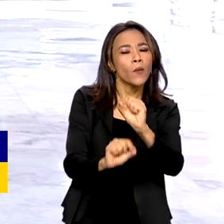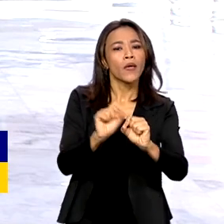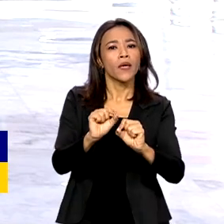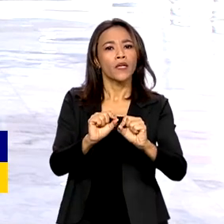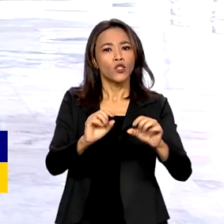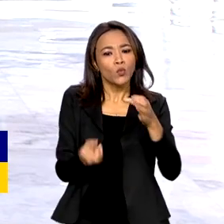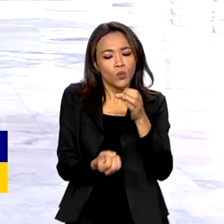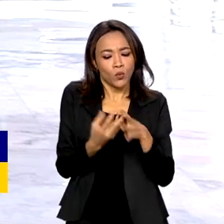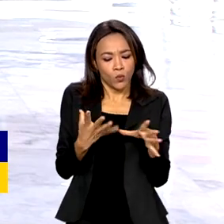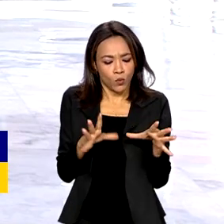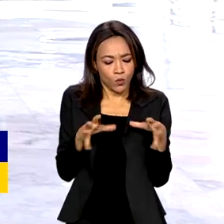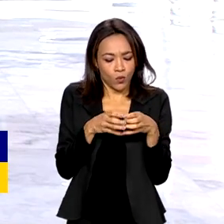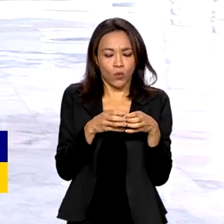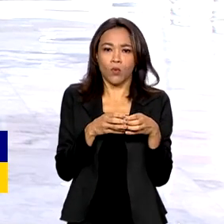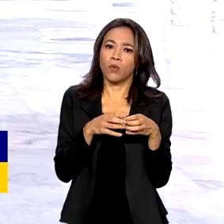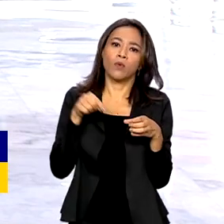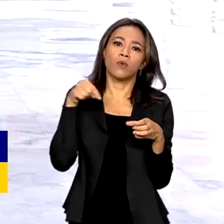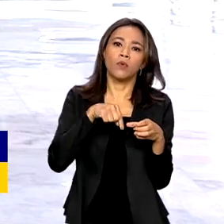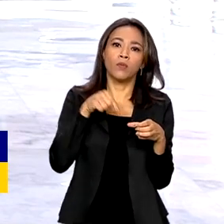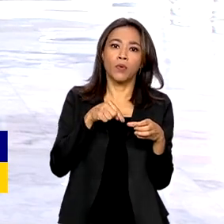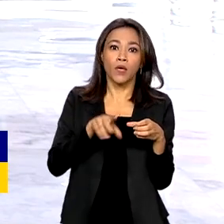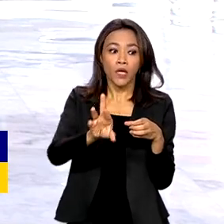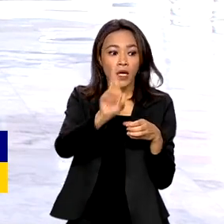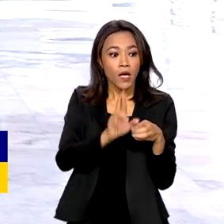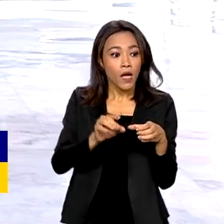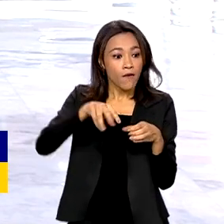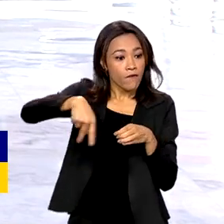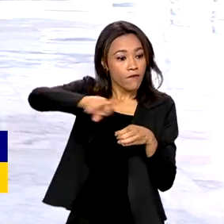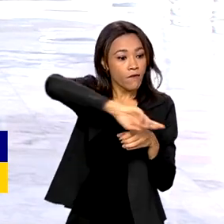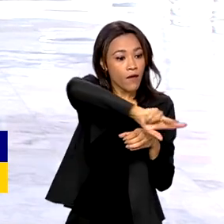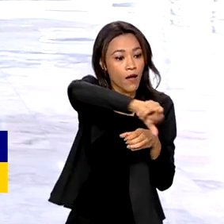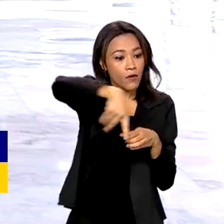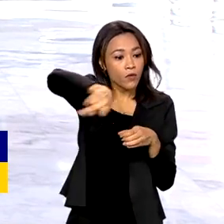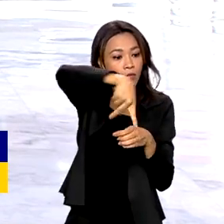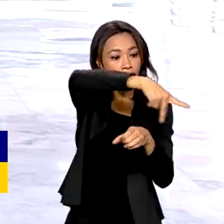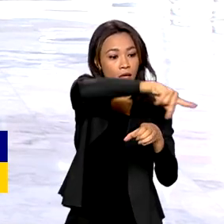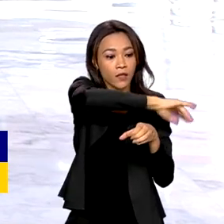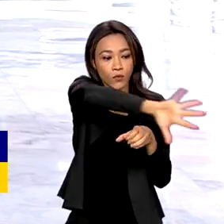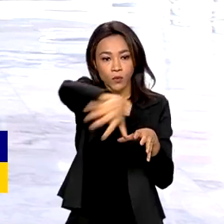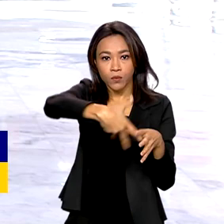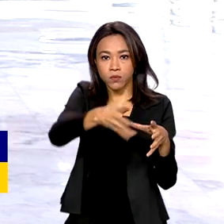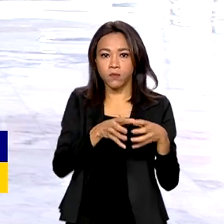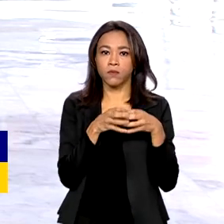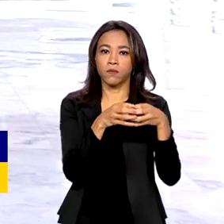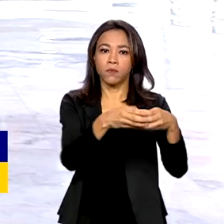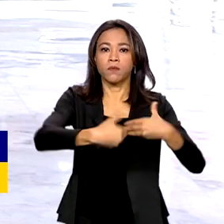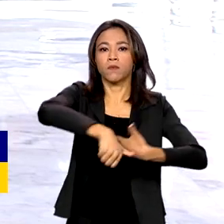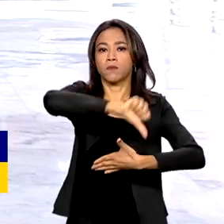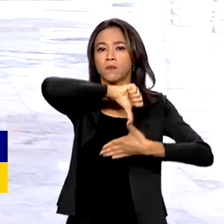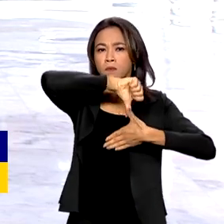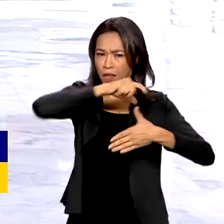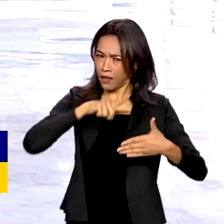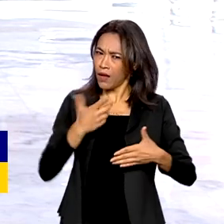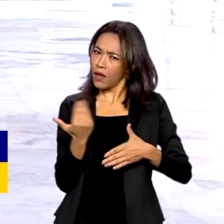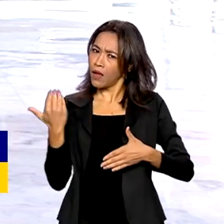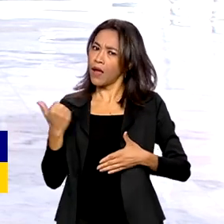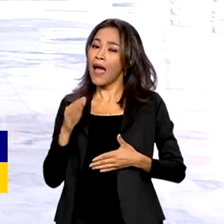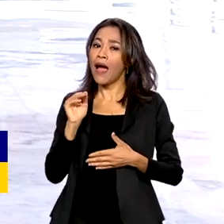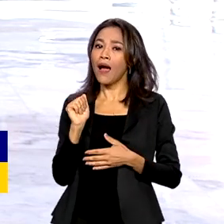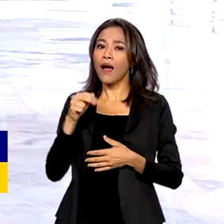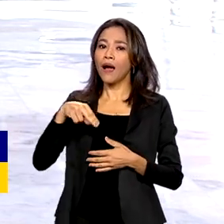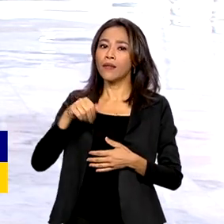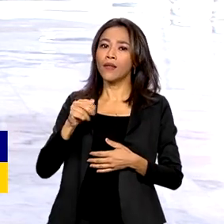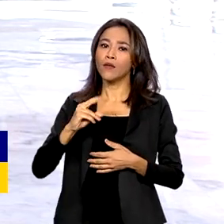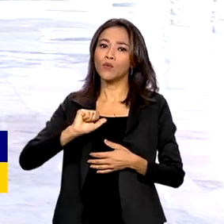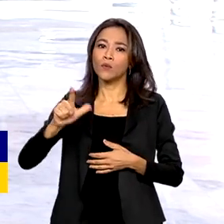de cooperação, né? Reunindo todos os países, todas as nações do continente, né? Atualmente, existe a Unasul, né? Que foi criada em